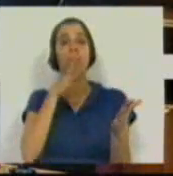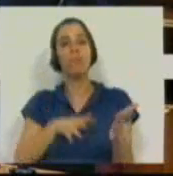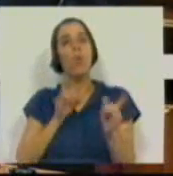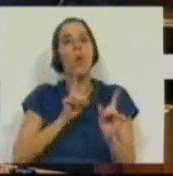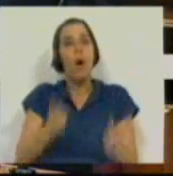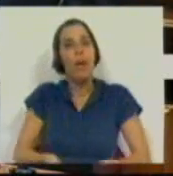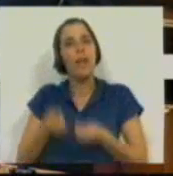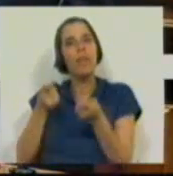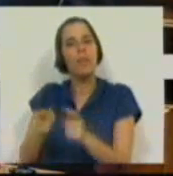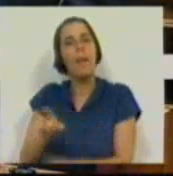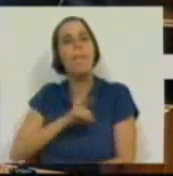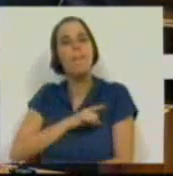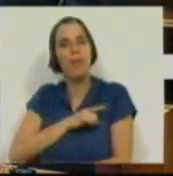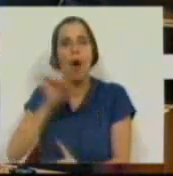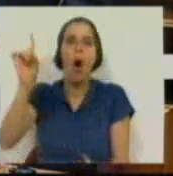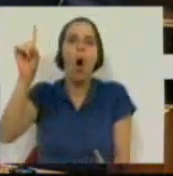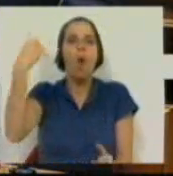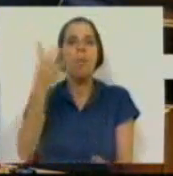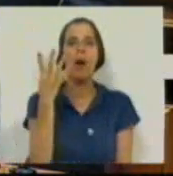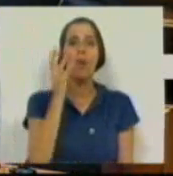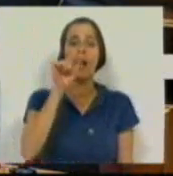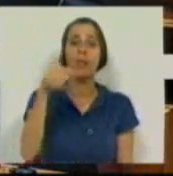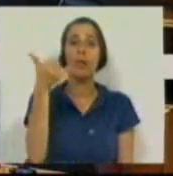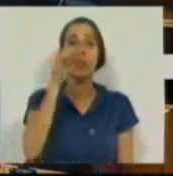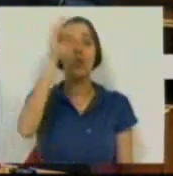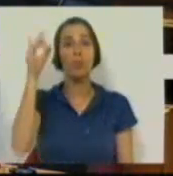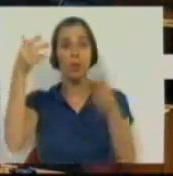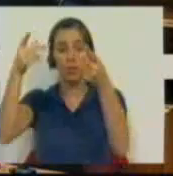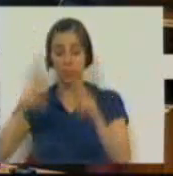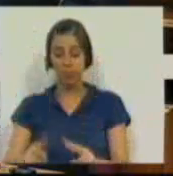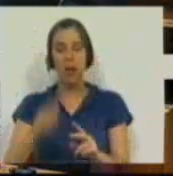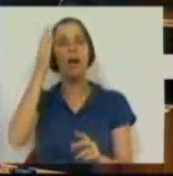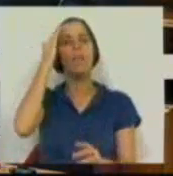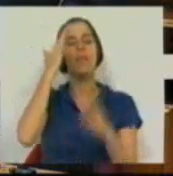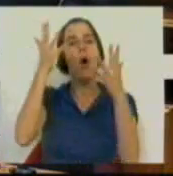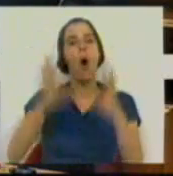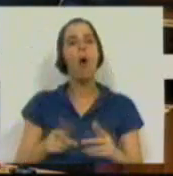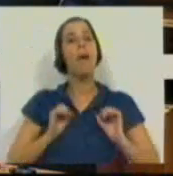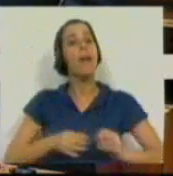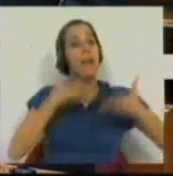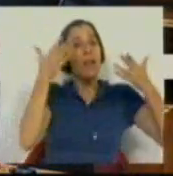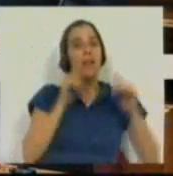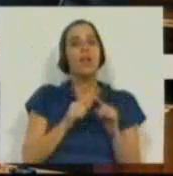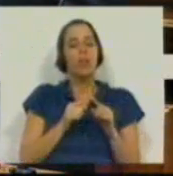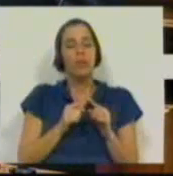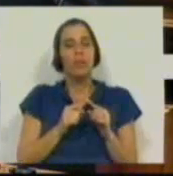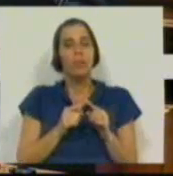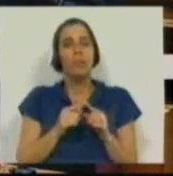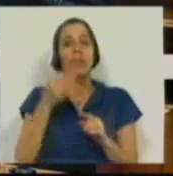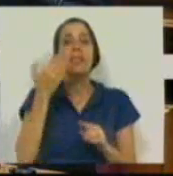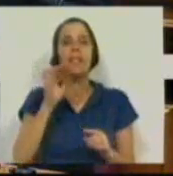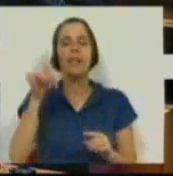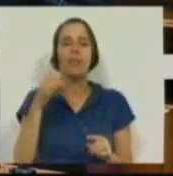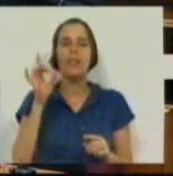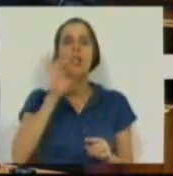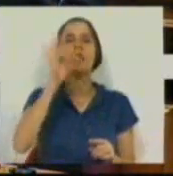investimento privado, em vez de cair 4,2% como previsto no Orçamento Inicial, de cair 7